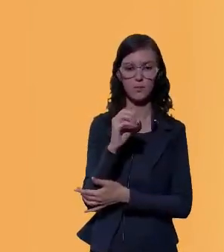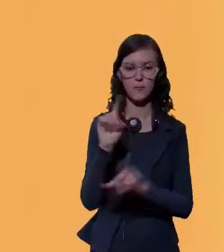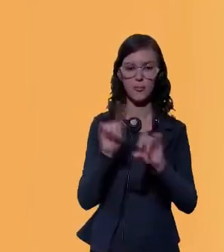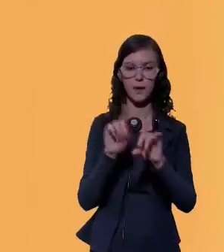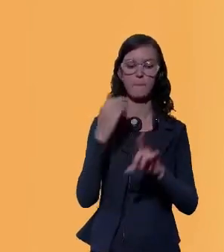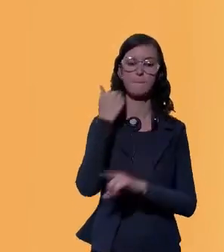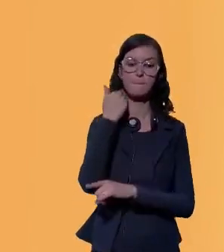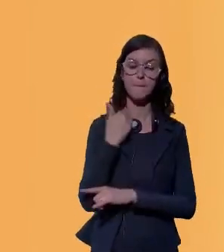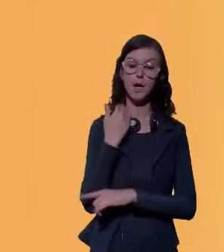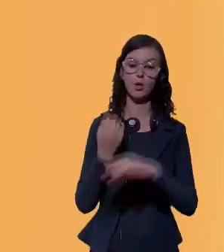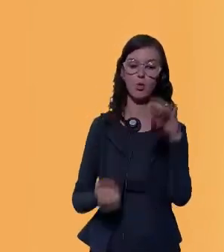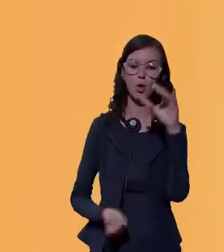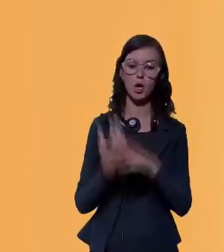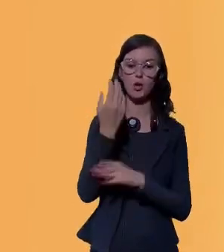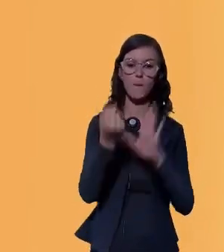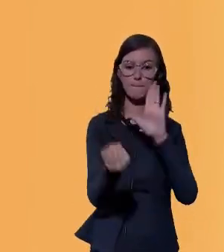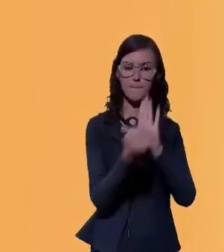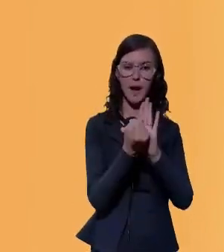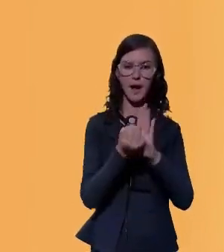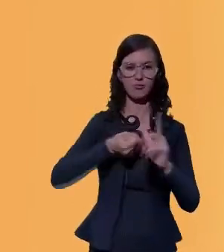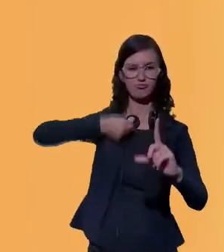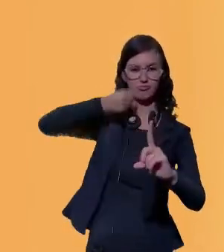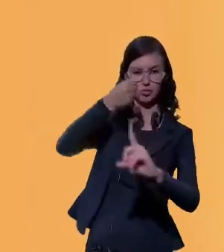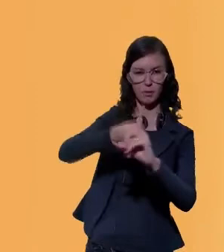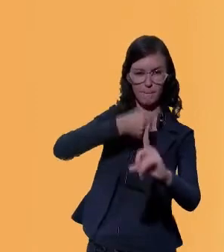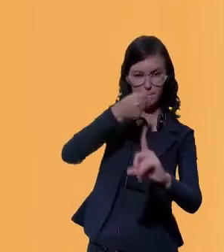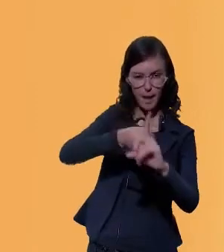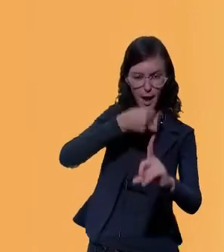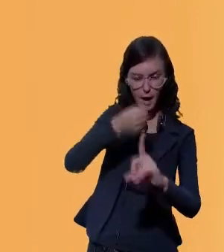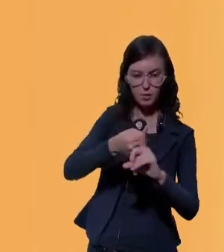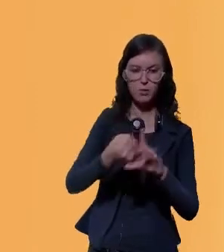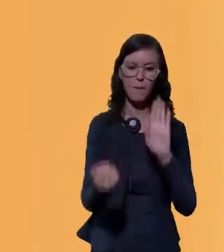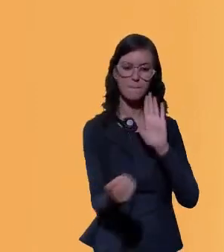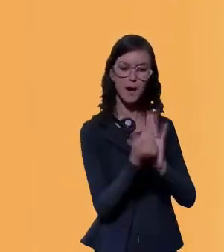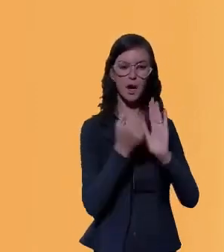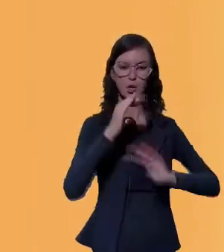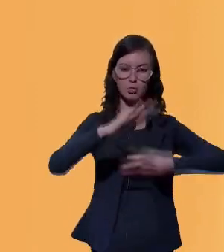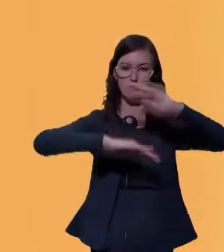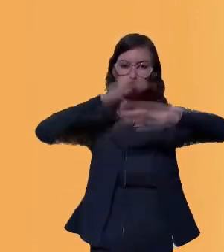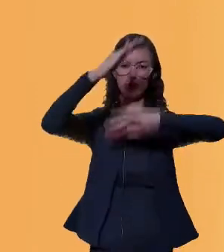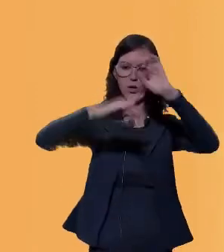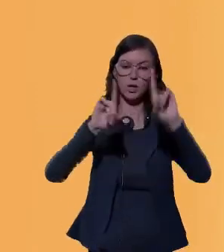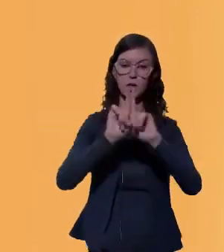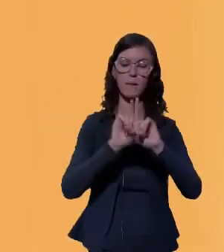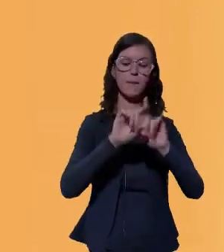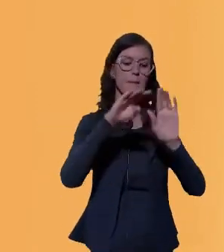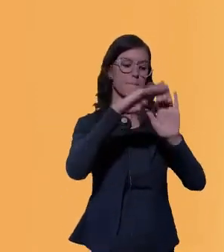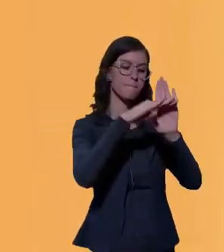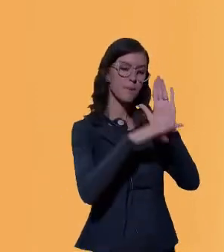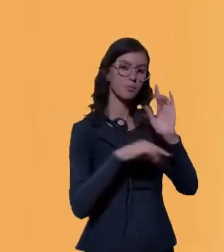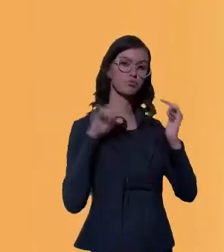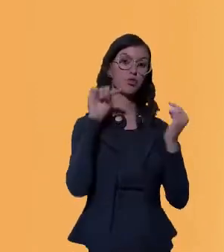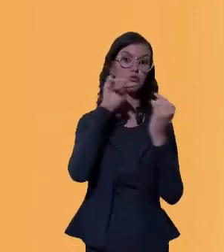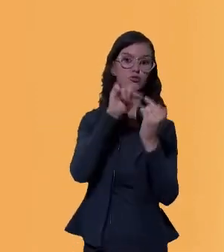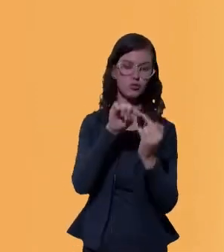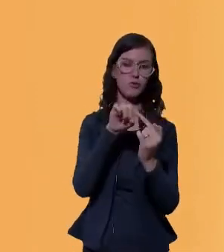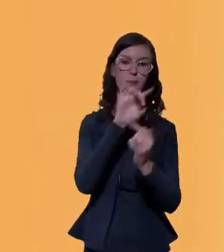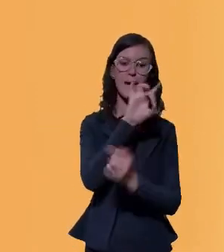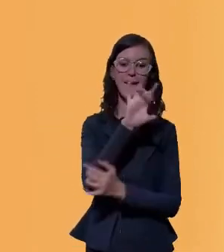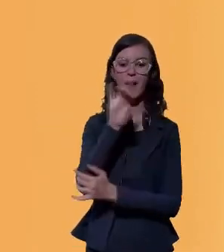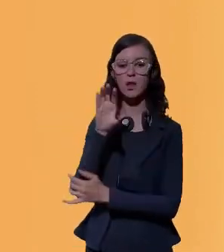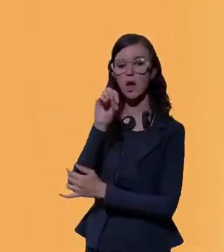banco também criou indicadores de impacto, marcadores de desenvolvimento e metas estratégicas para cada ODS